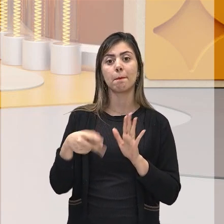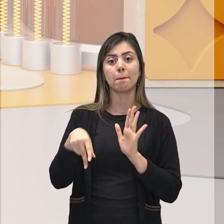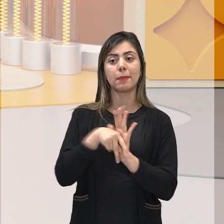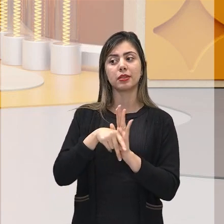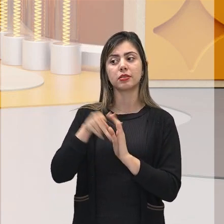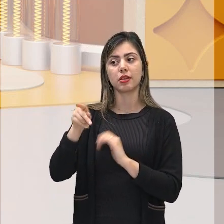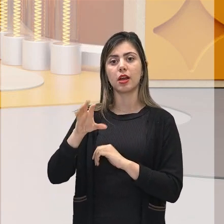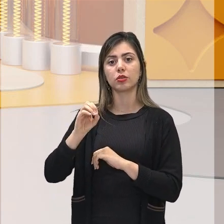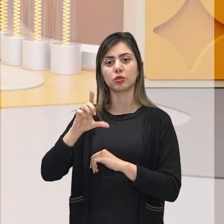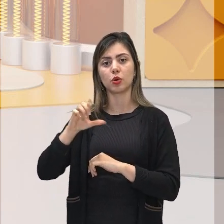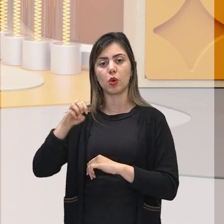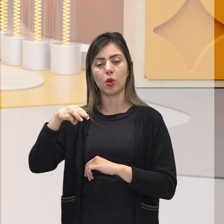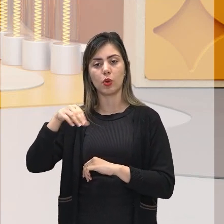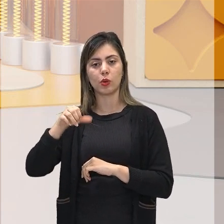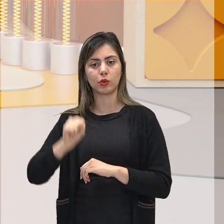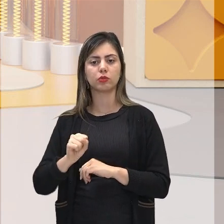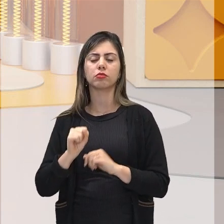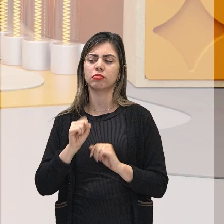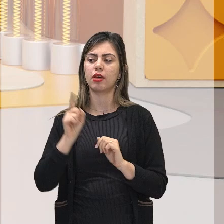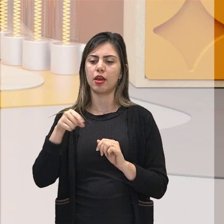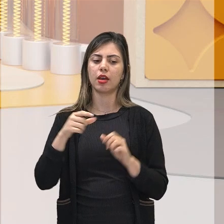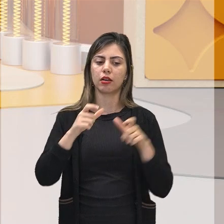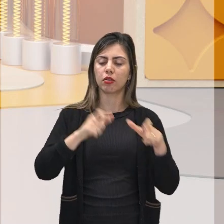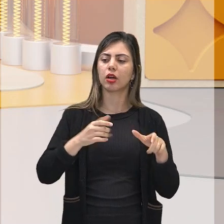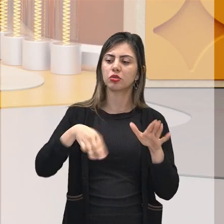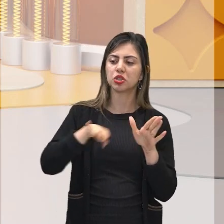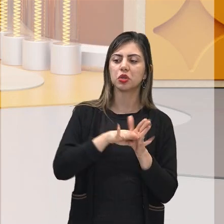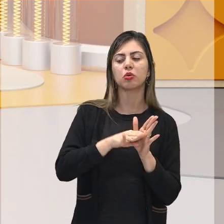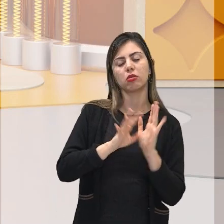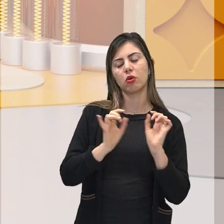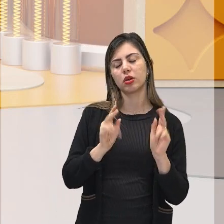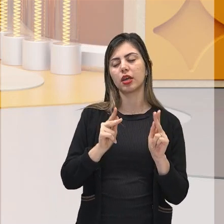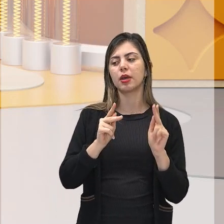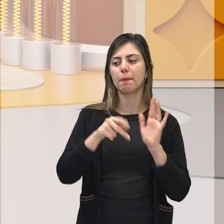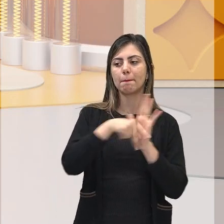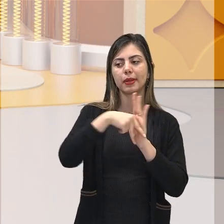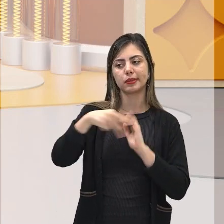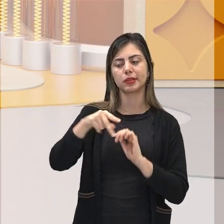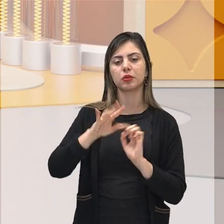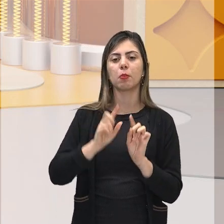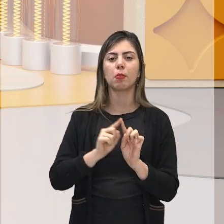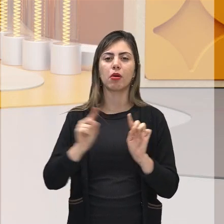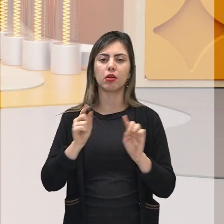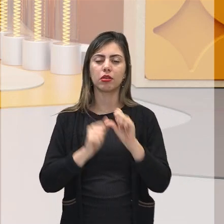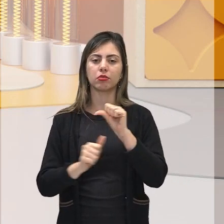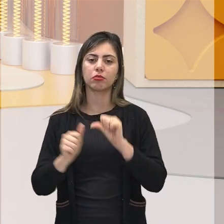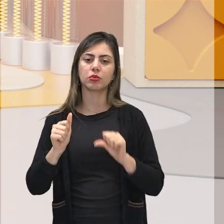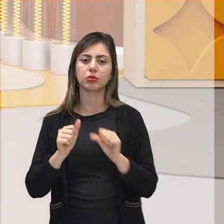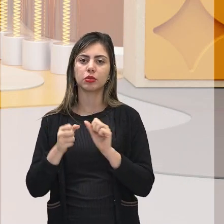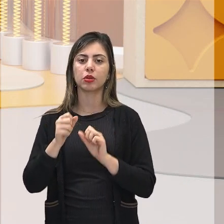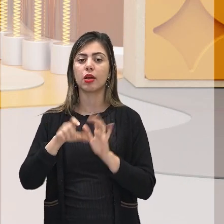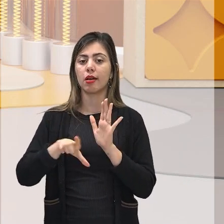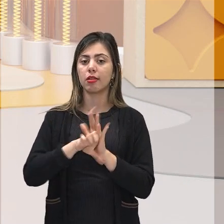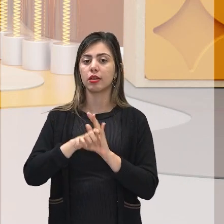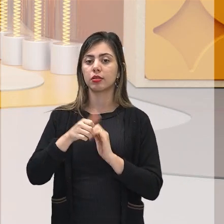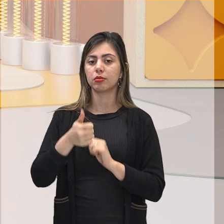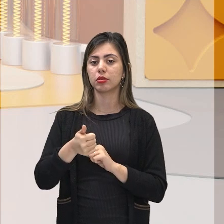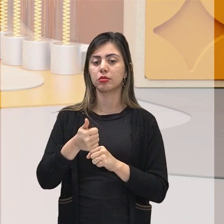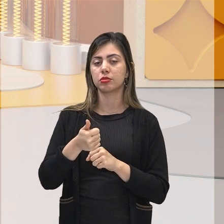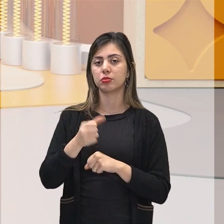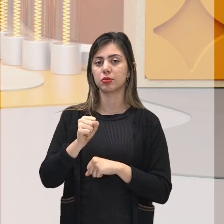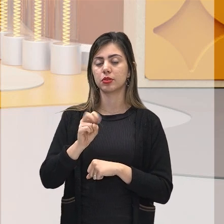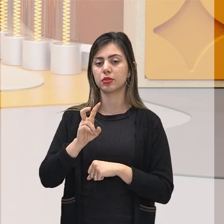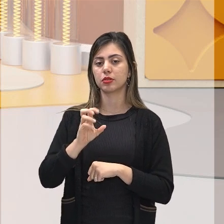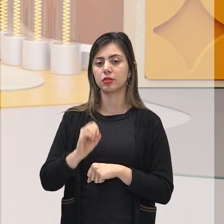Tudo que eles chegaram a ocupar era bacana, era deles. Mas, em 1850, as terras pararam de ser, digamos